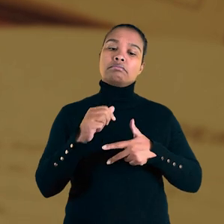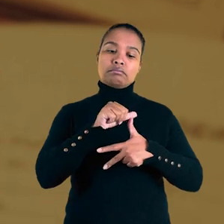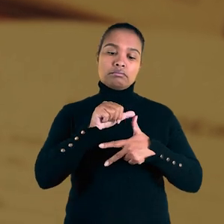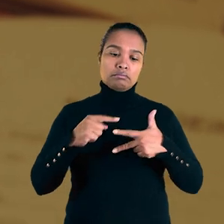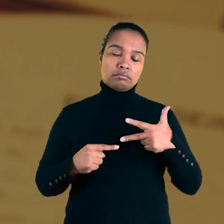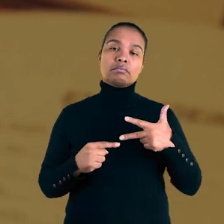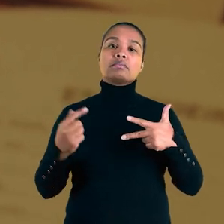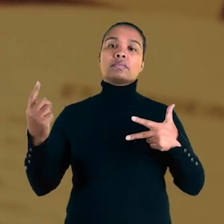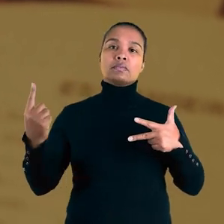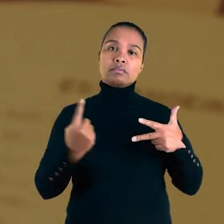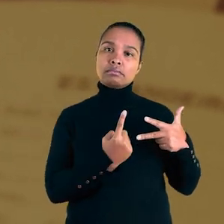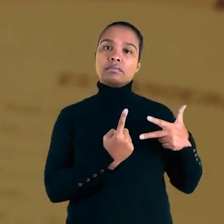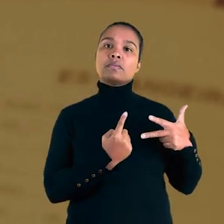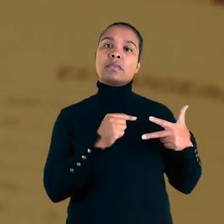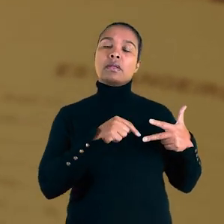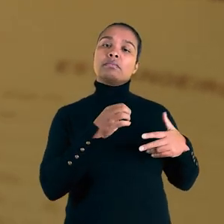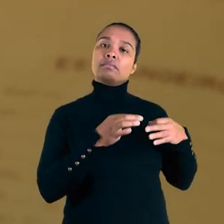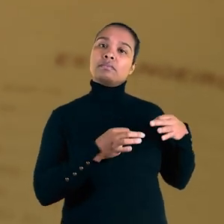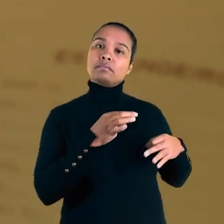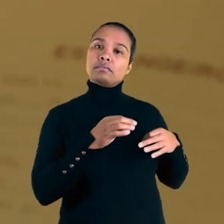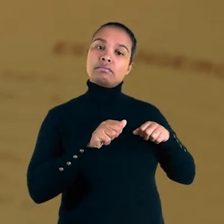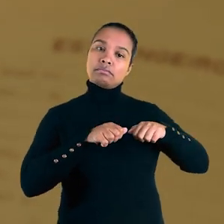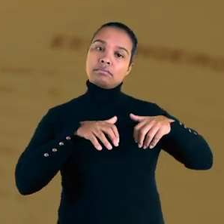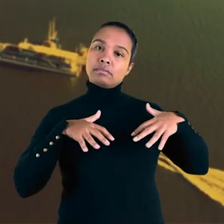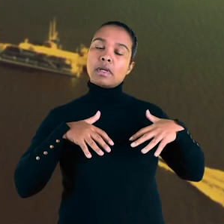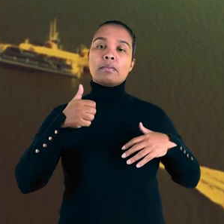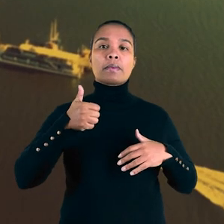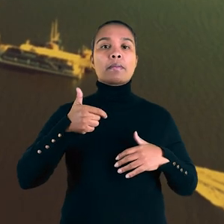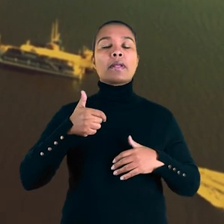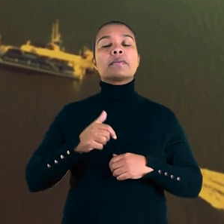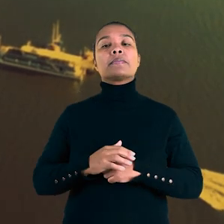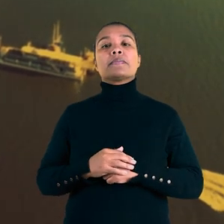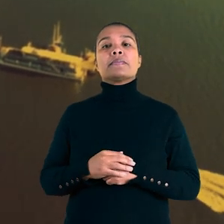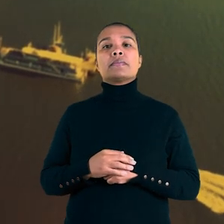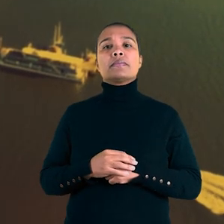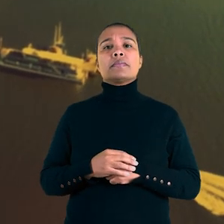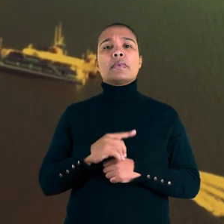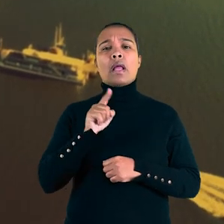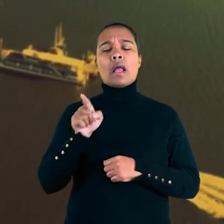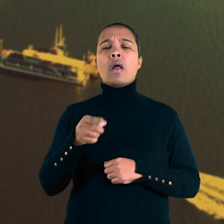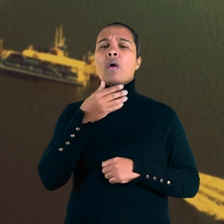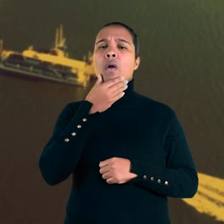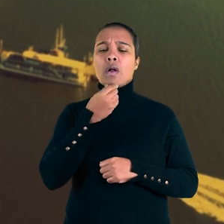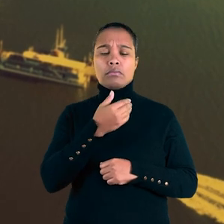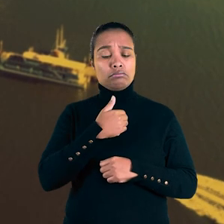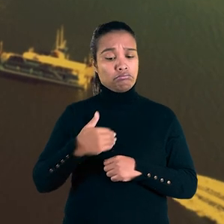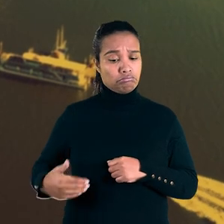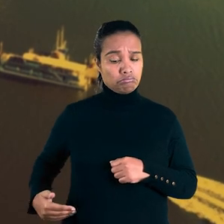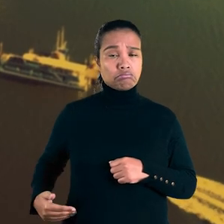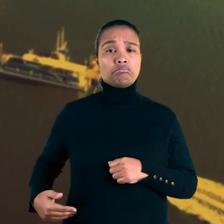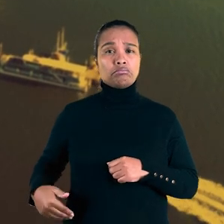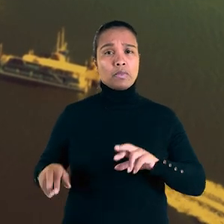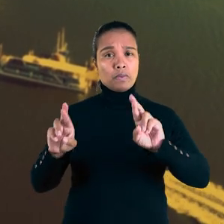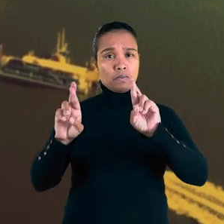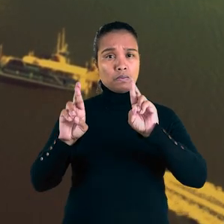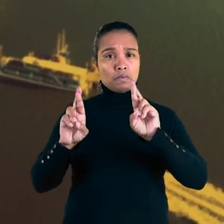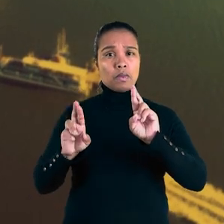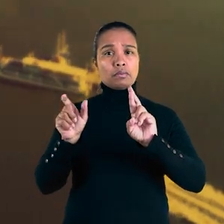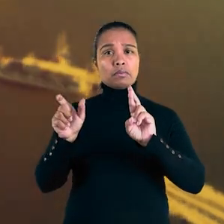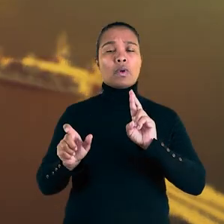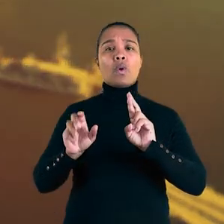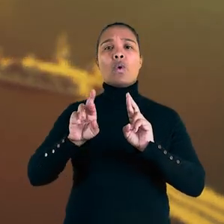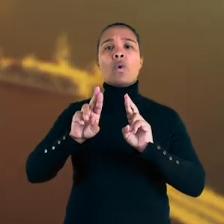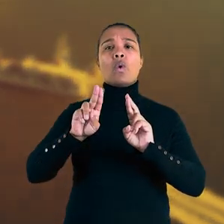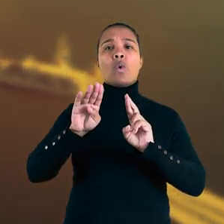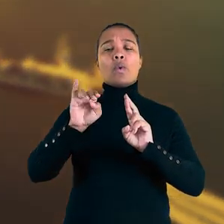Foi ele que presidiu as primeiras sessões. O encarregado por receber as queixas e secretariar as audiências